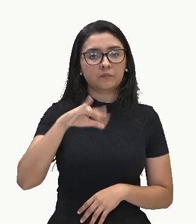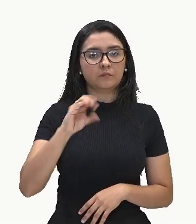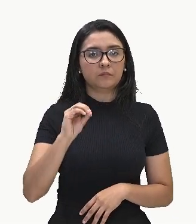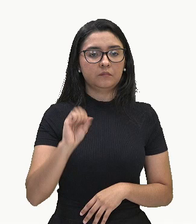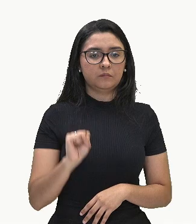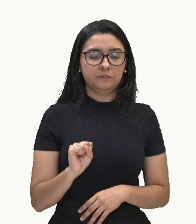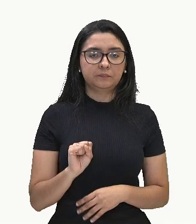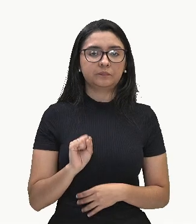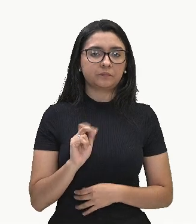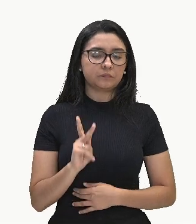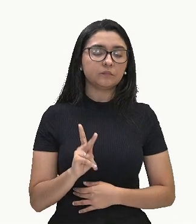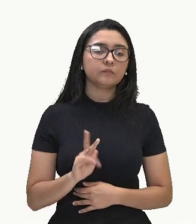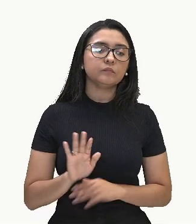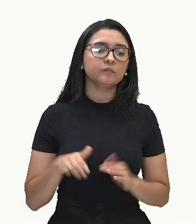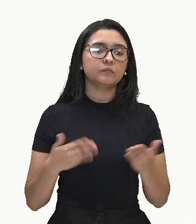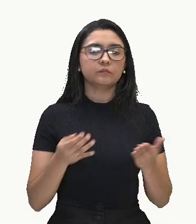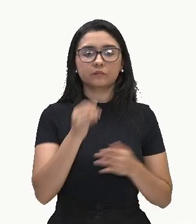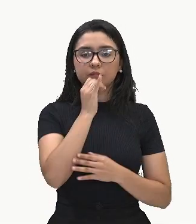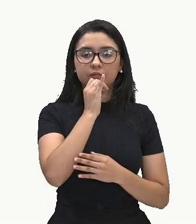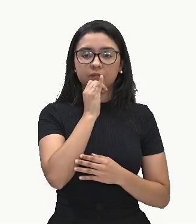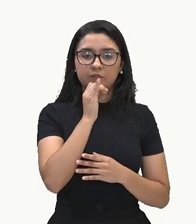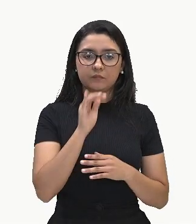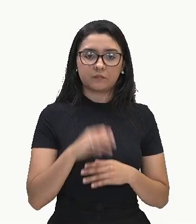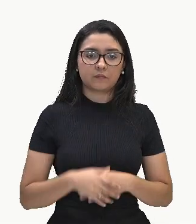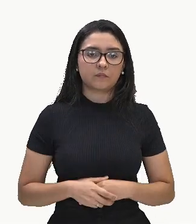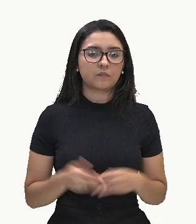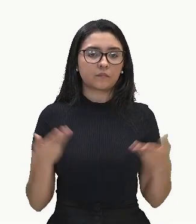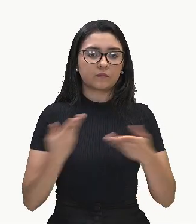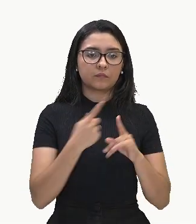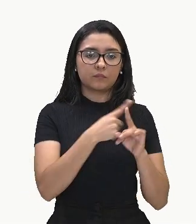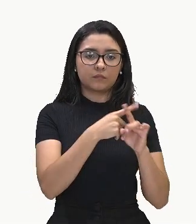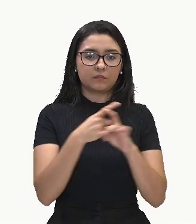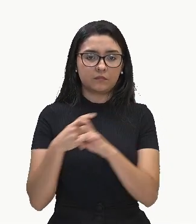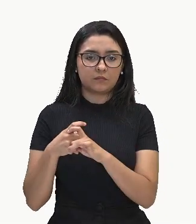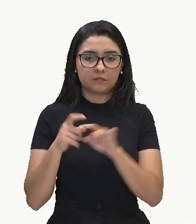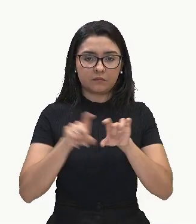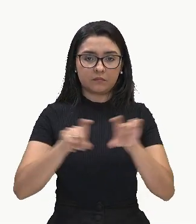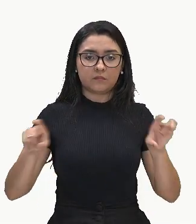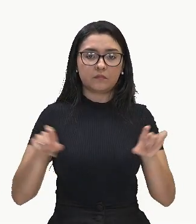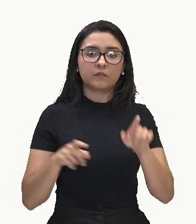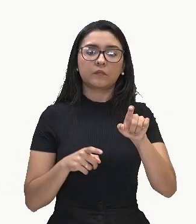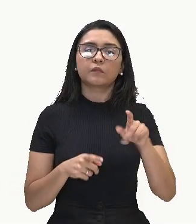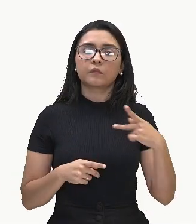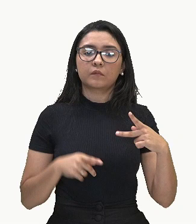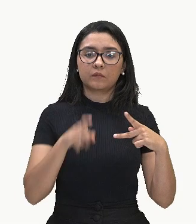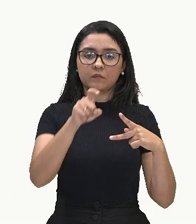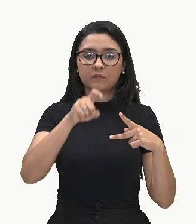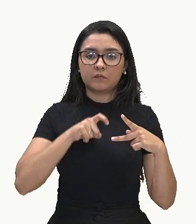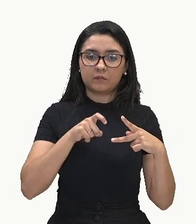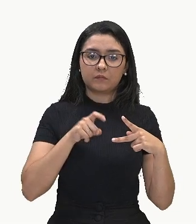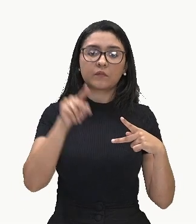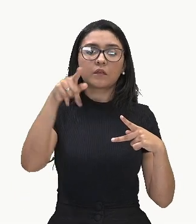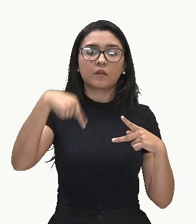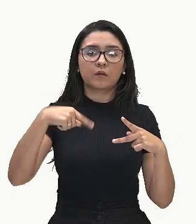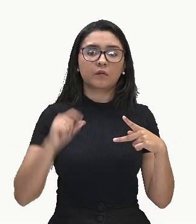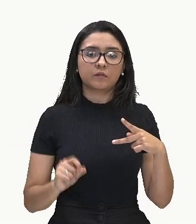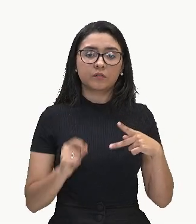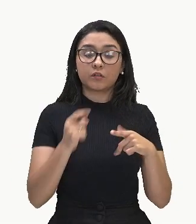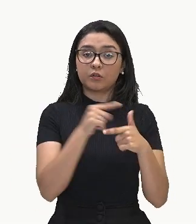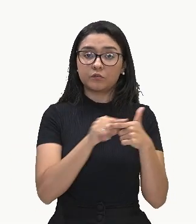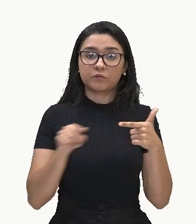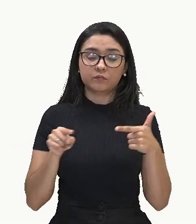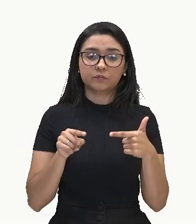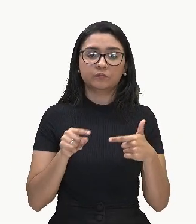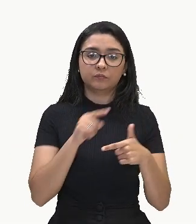Então, aqui vamos considerar os polinômios. Olha aqui o nosso primeiro, P de X, que é o nosso dividendo,